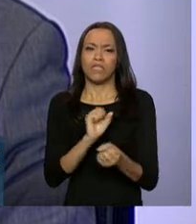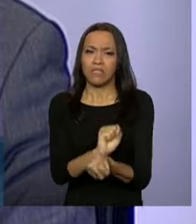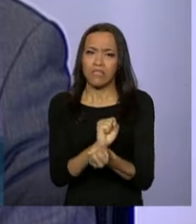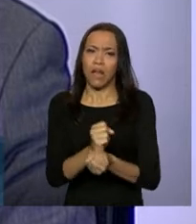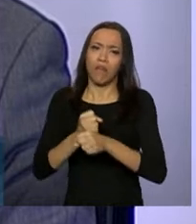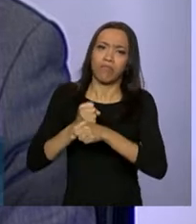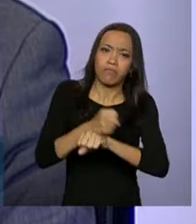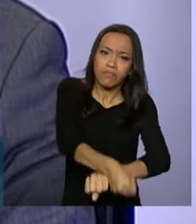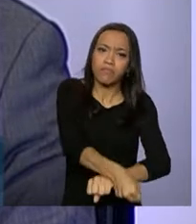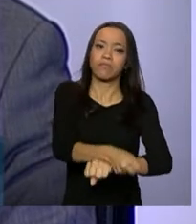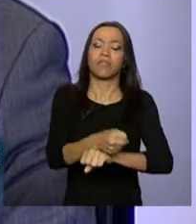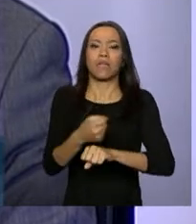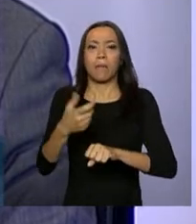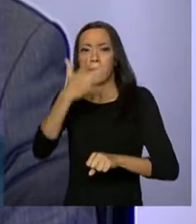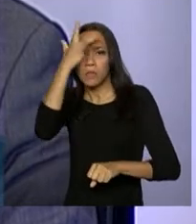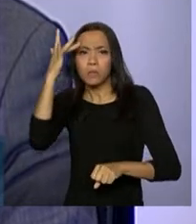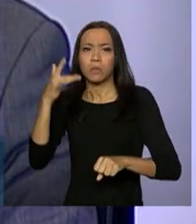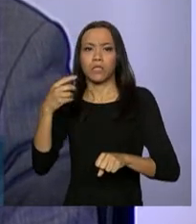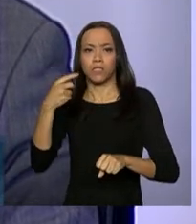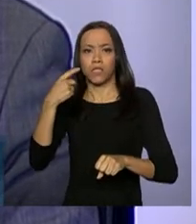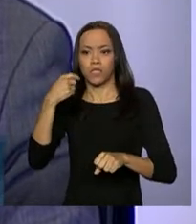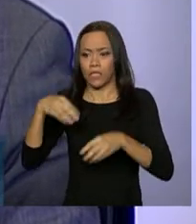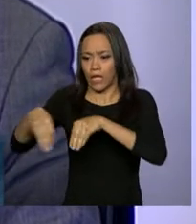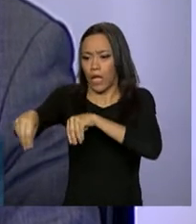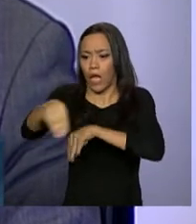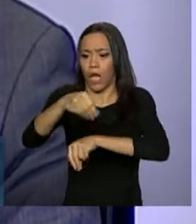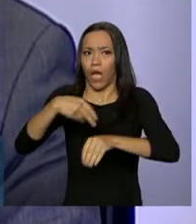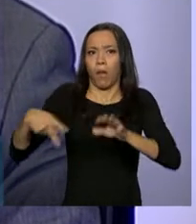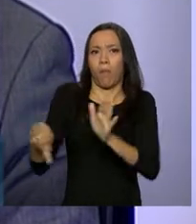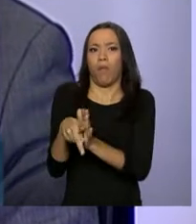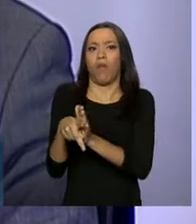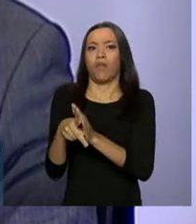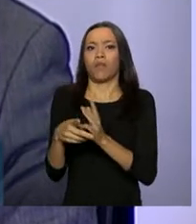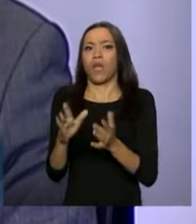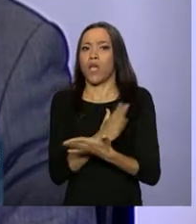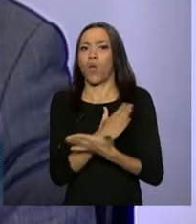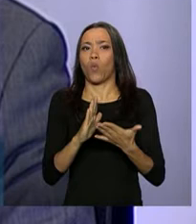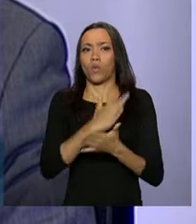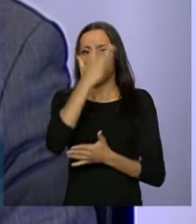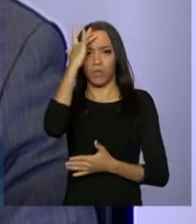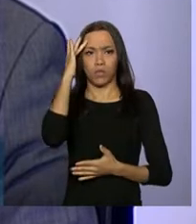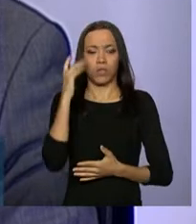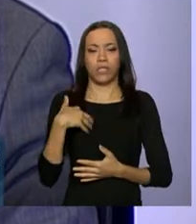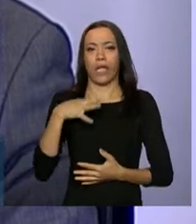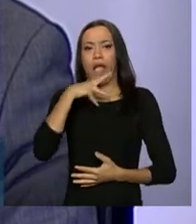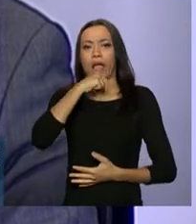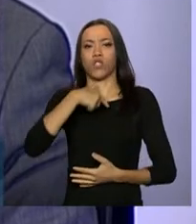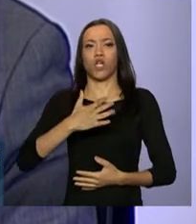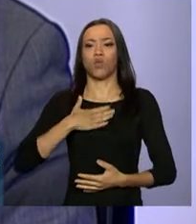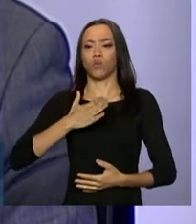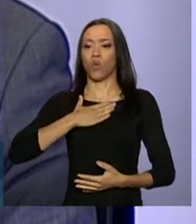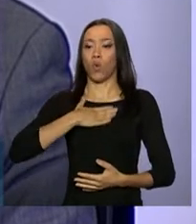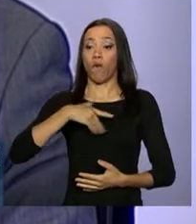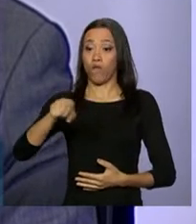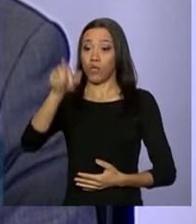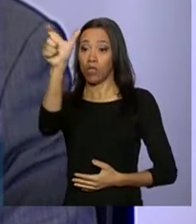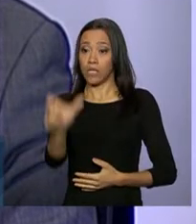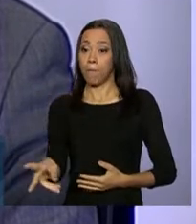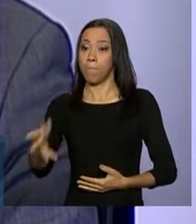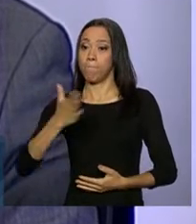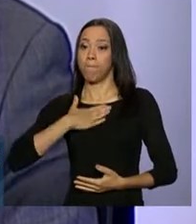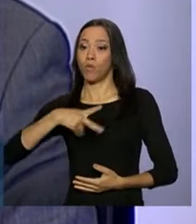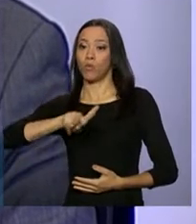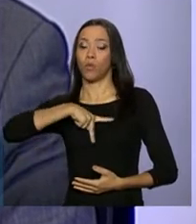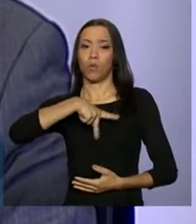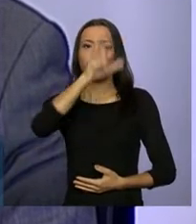setores econômicos do nosso país, onde alguns empregadores se acham donos das pessoas que trabalham em suas